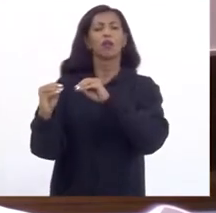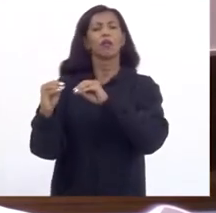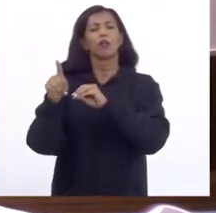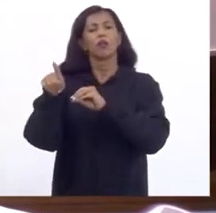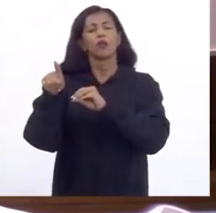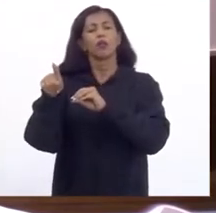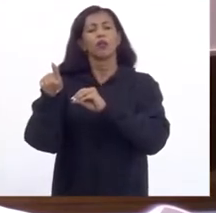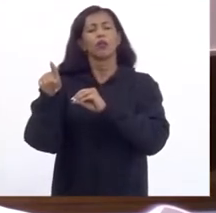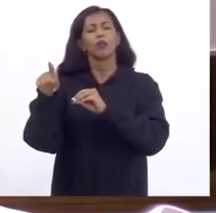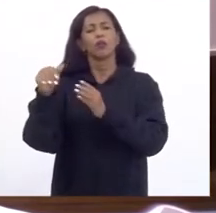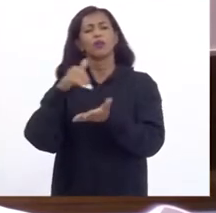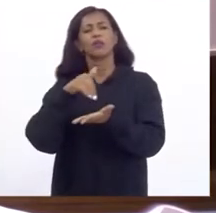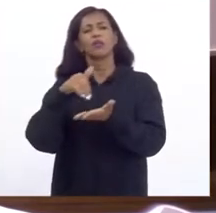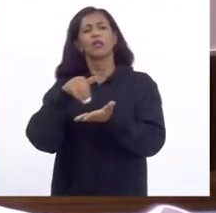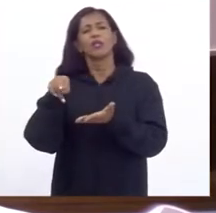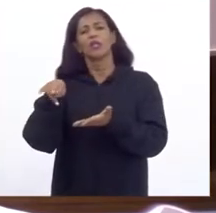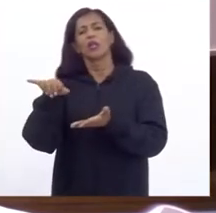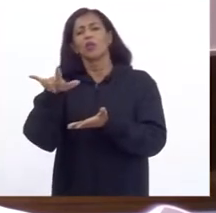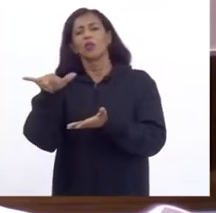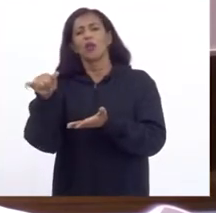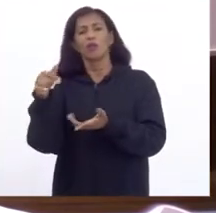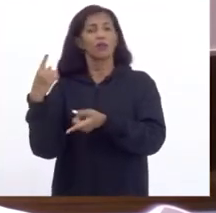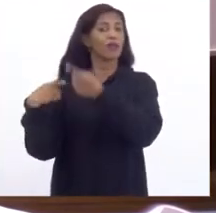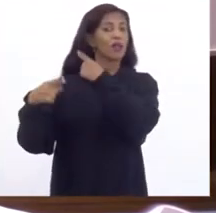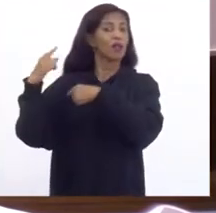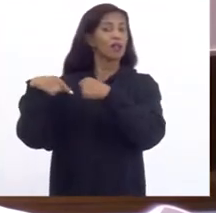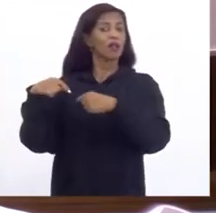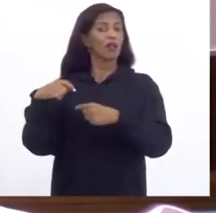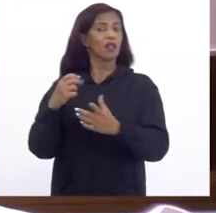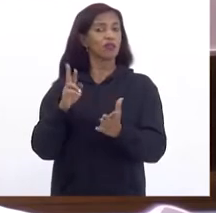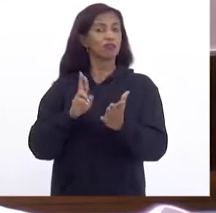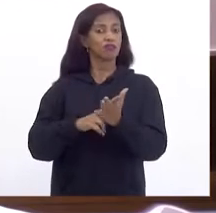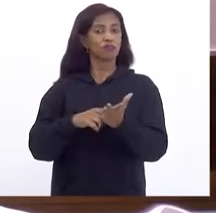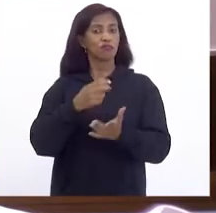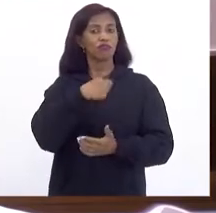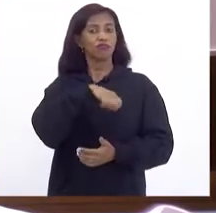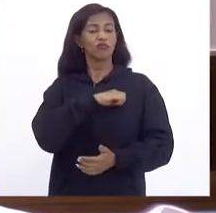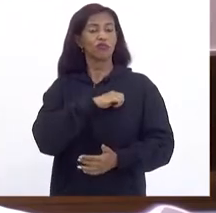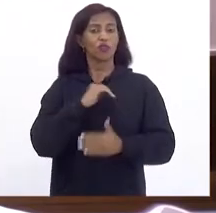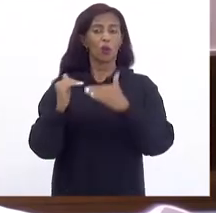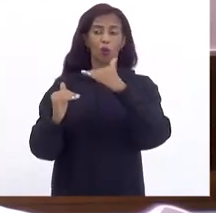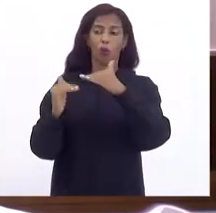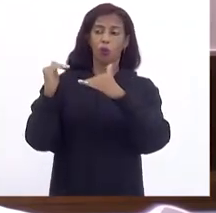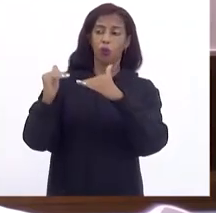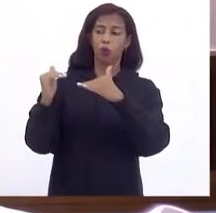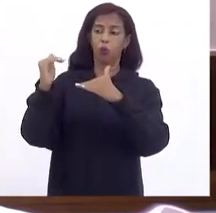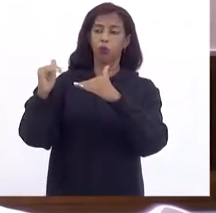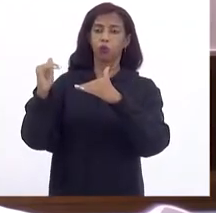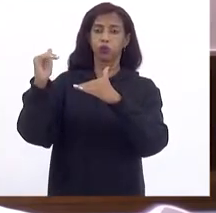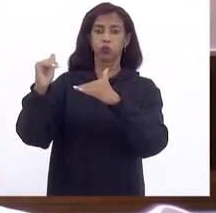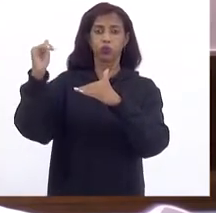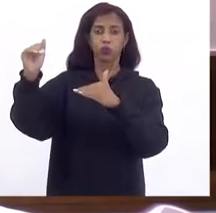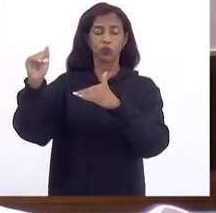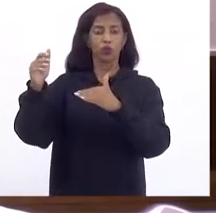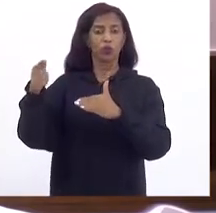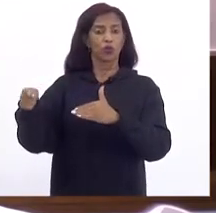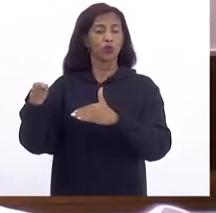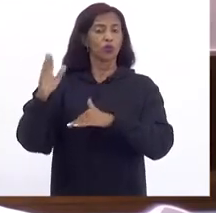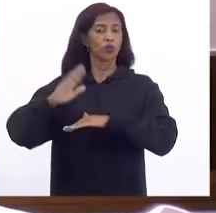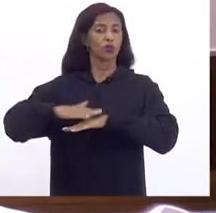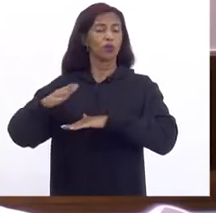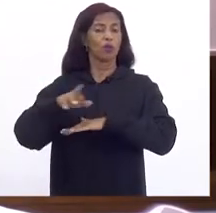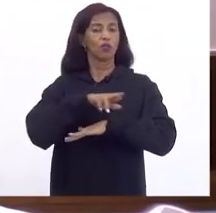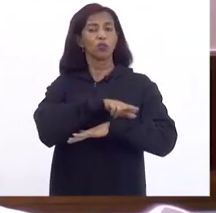Rocha Fez lá no Regime de recuperação Fiscal Com os crescimentos Vegetativos Das folhas Dos mais